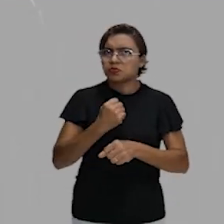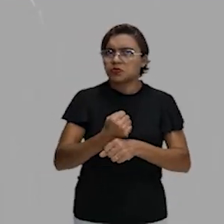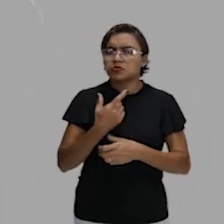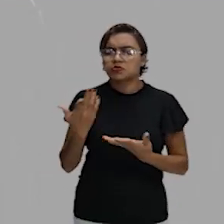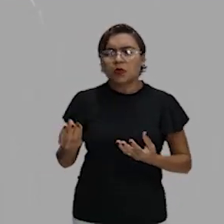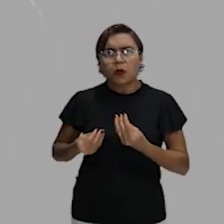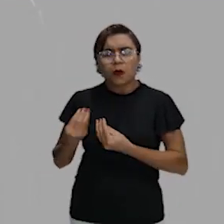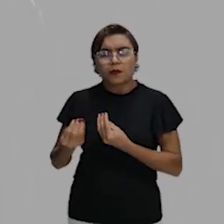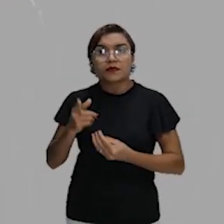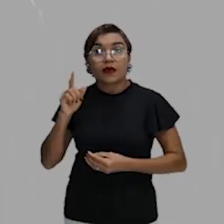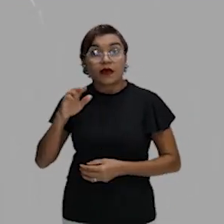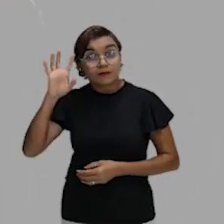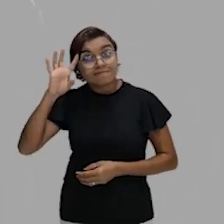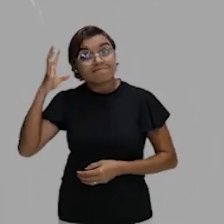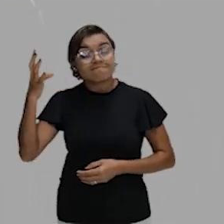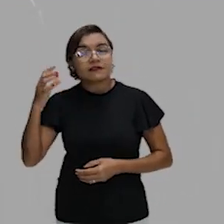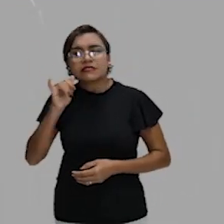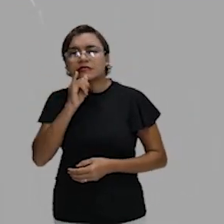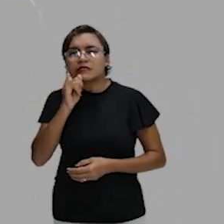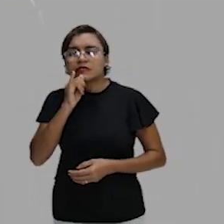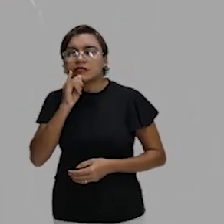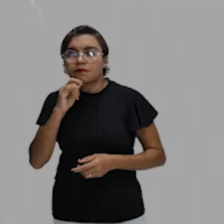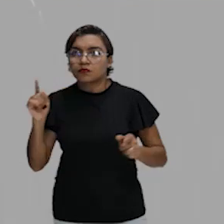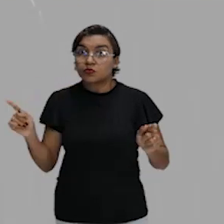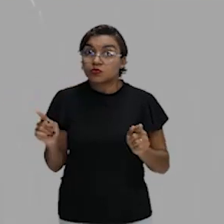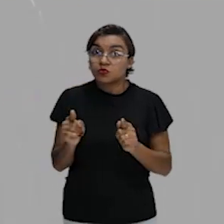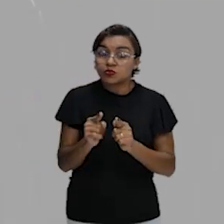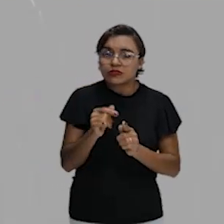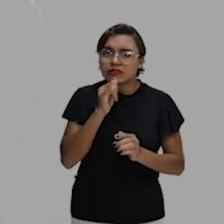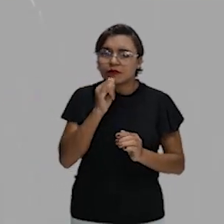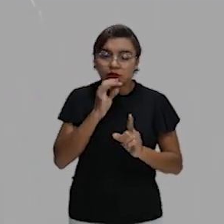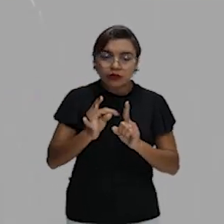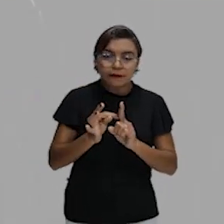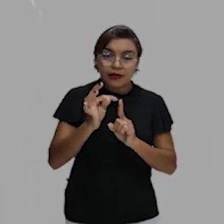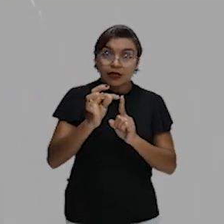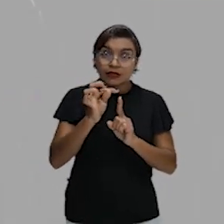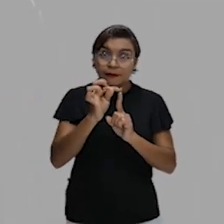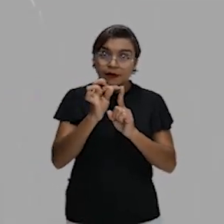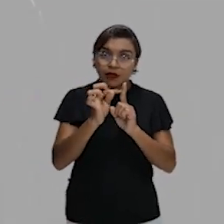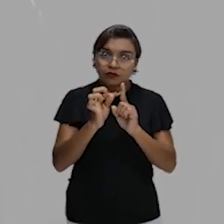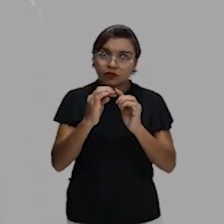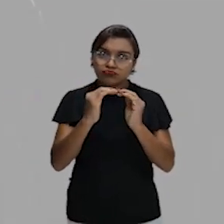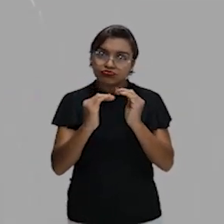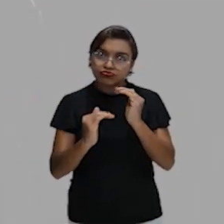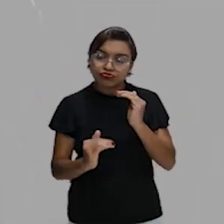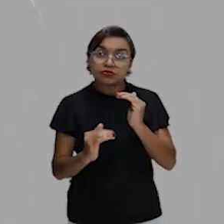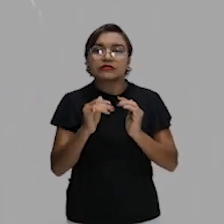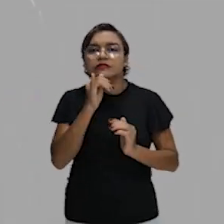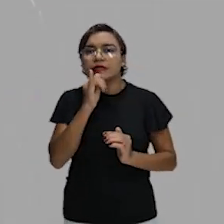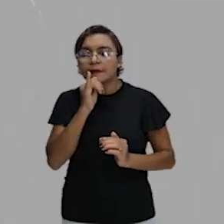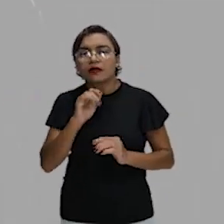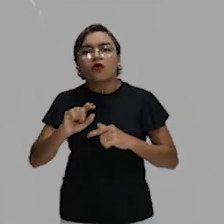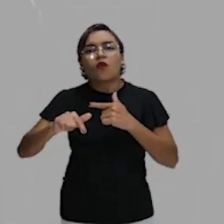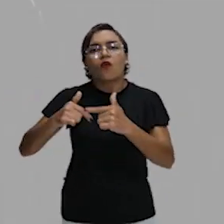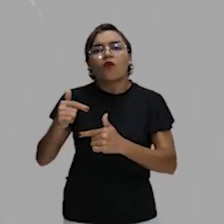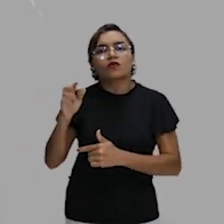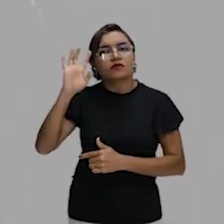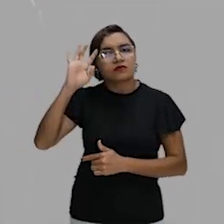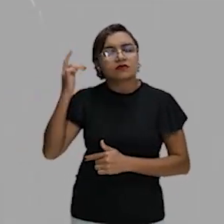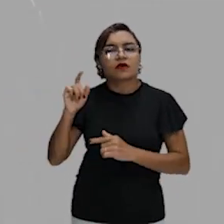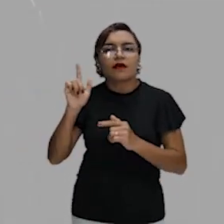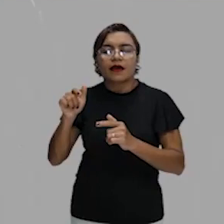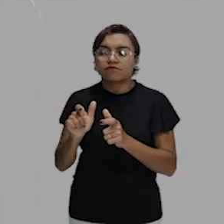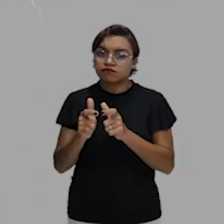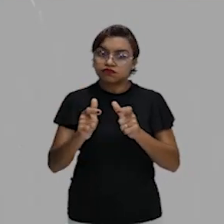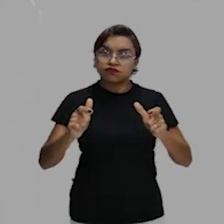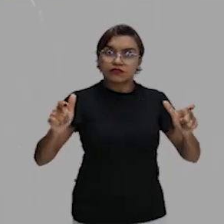d'água, ela é uma solução para a diminuição da temperatura nesses ambientes. Uma outra solução também, anota aí, galera, é a ampliação